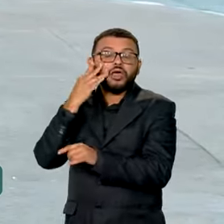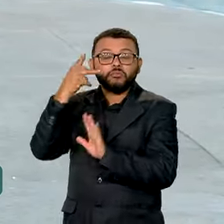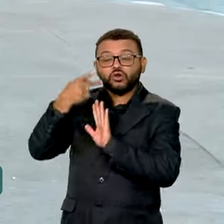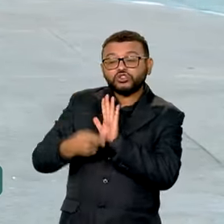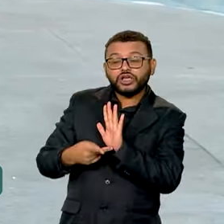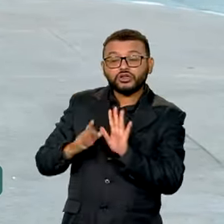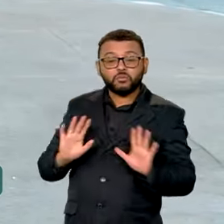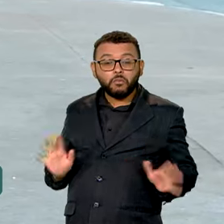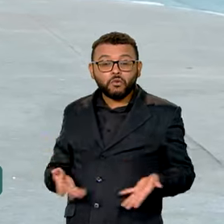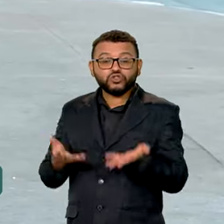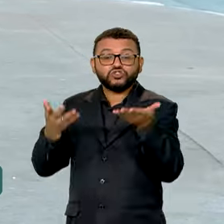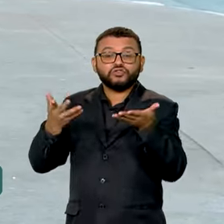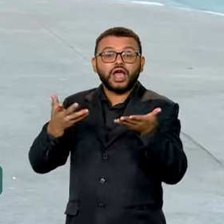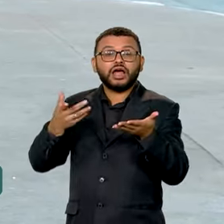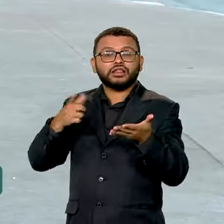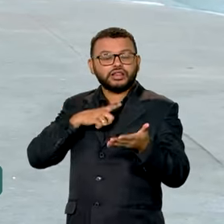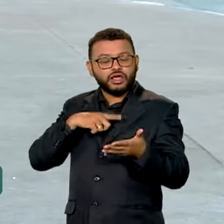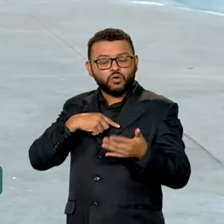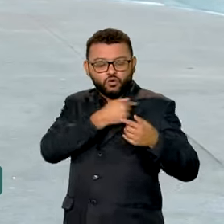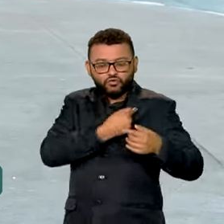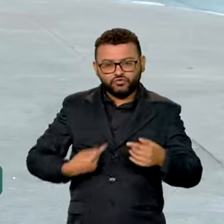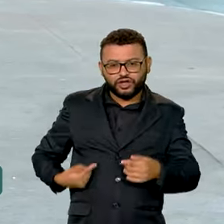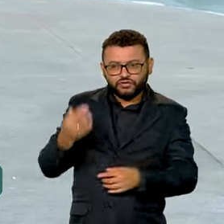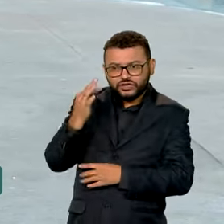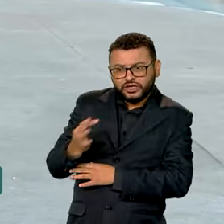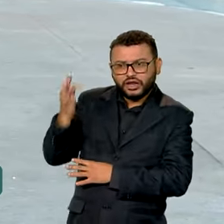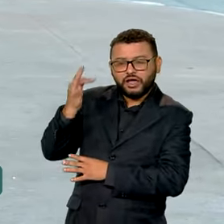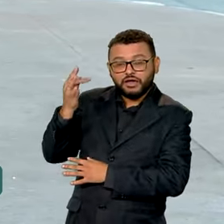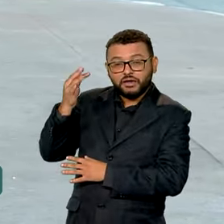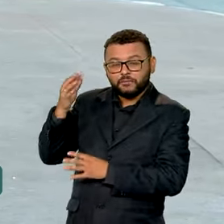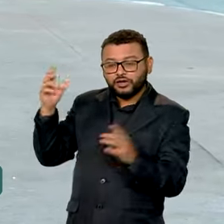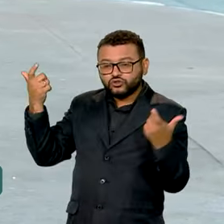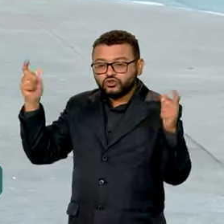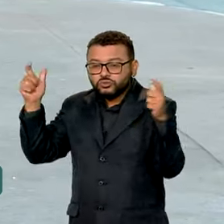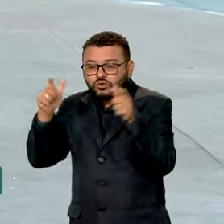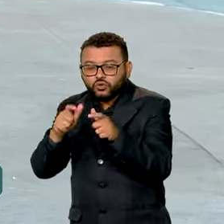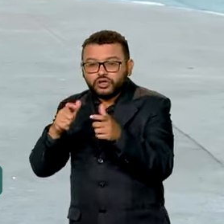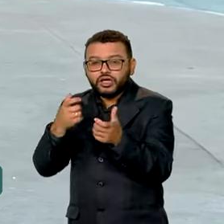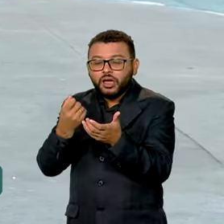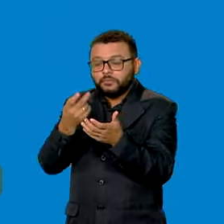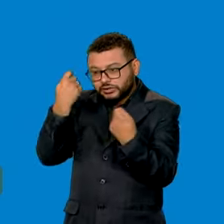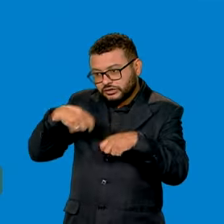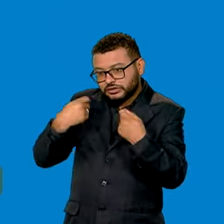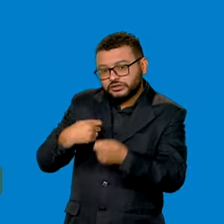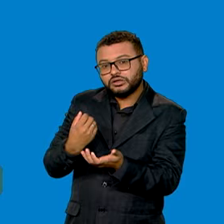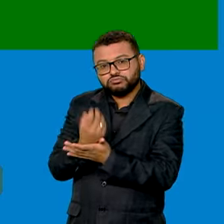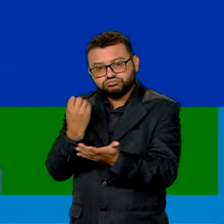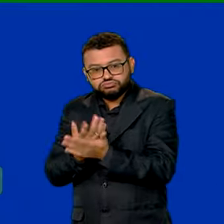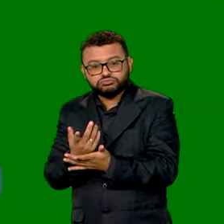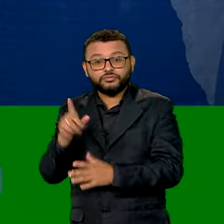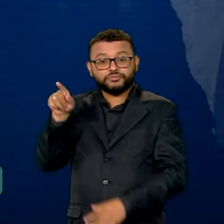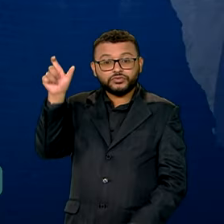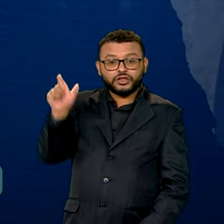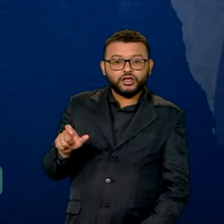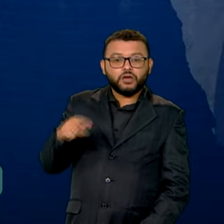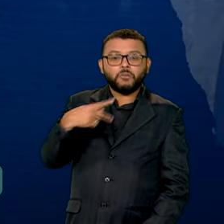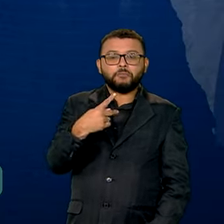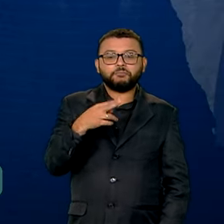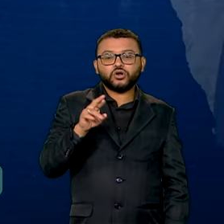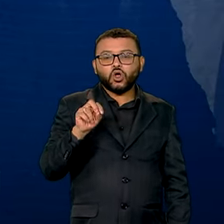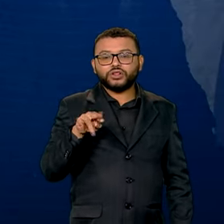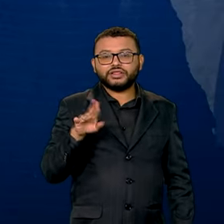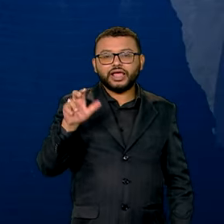instrumentos do governo federal para superar o analfabetismo no país. O PRONERA vai atender